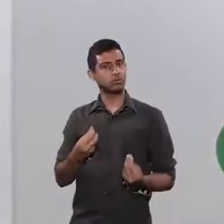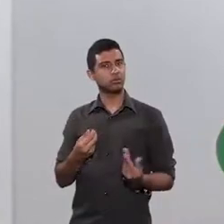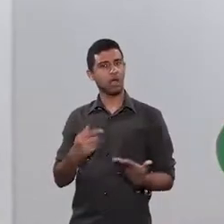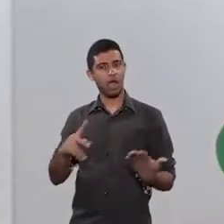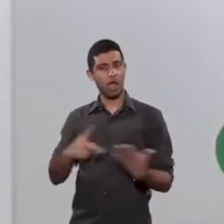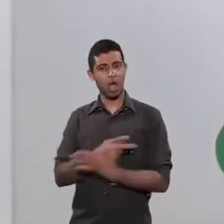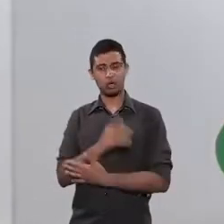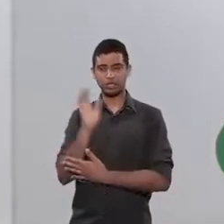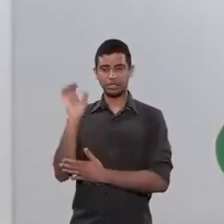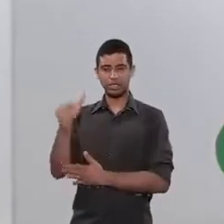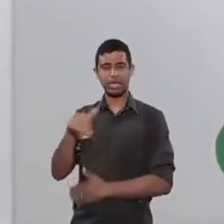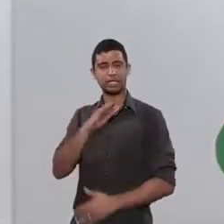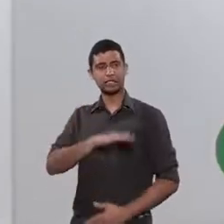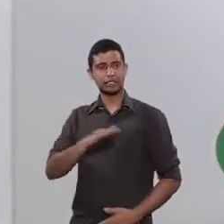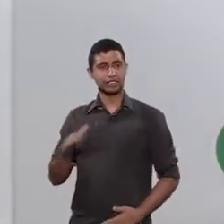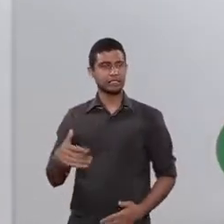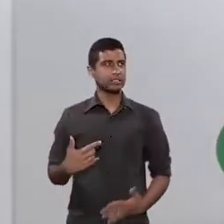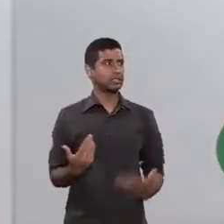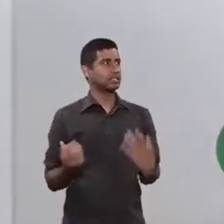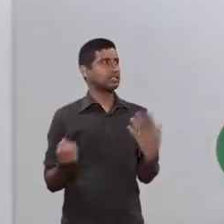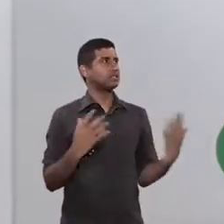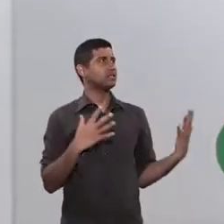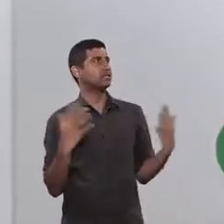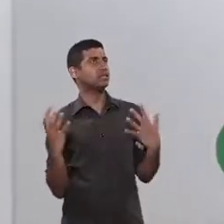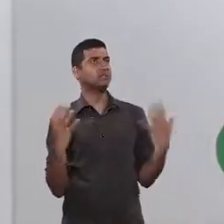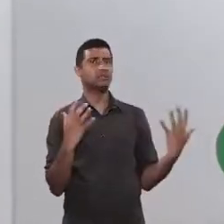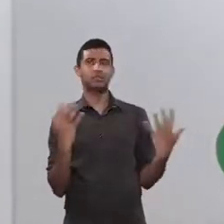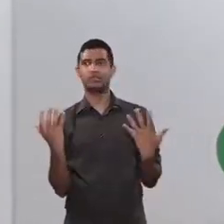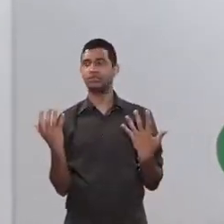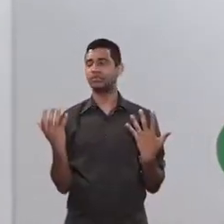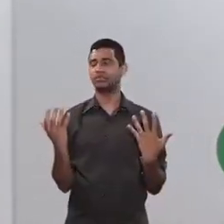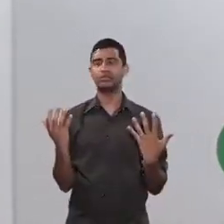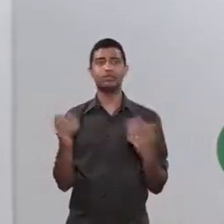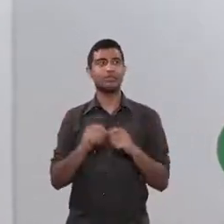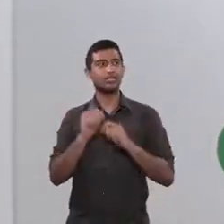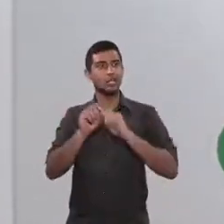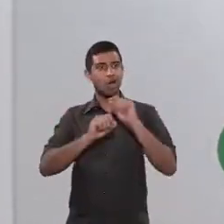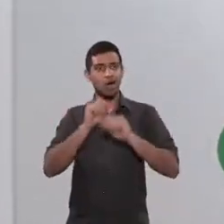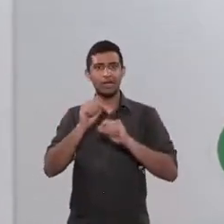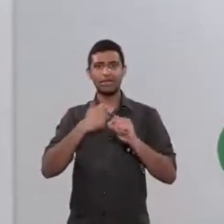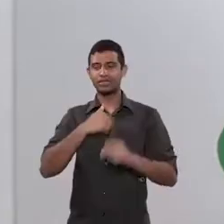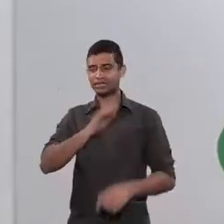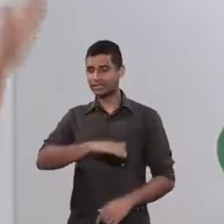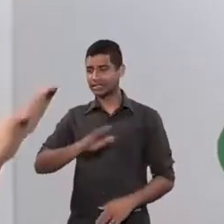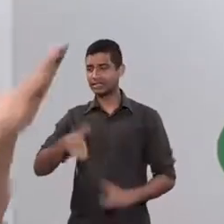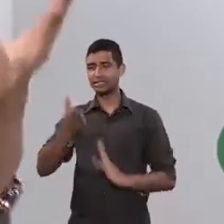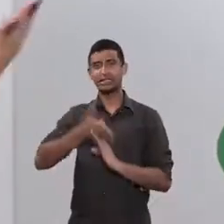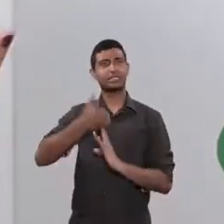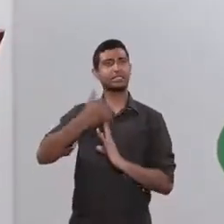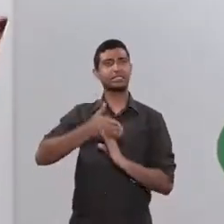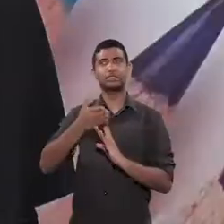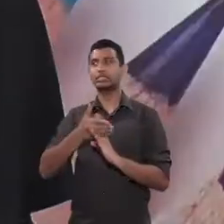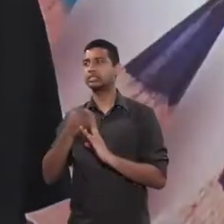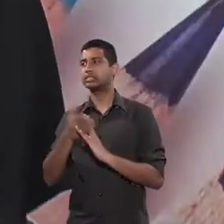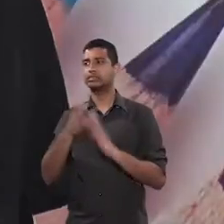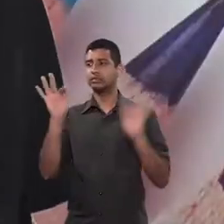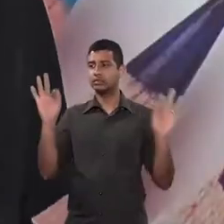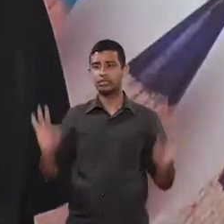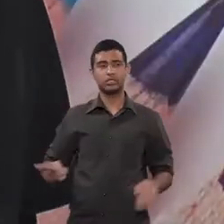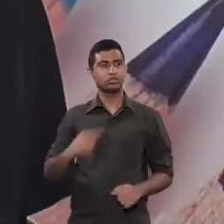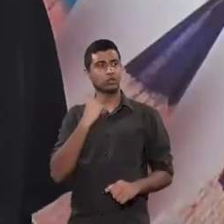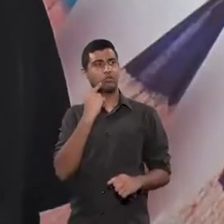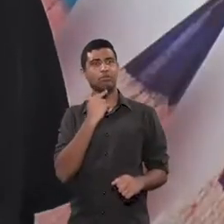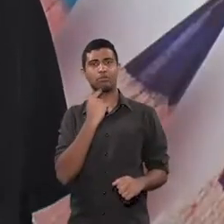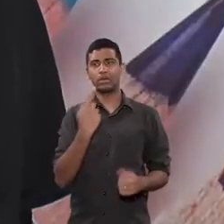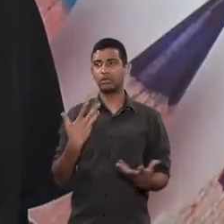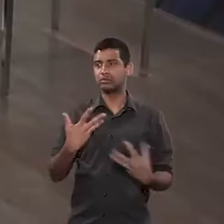e isso gera na criança um grau de insegurança e desamparo, quer dizer, a criança começa a ficar dividida. Eu não posso ser feliz. Eu não posso ser